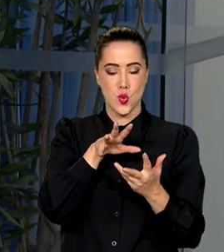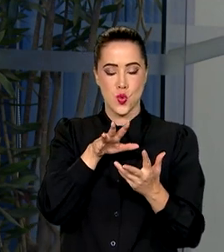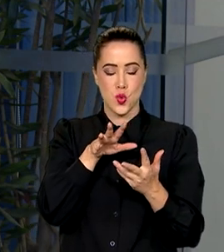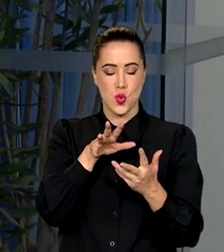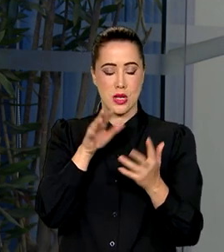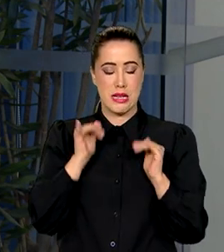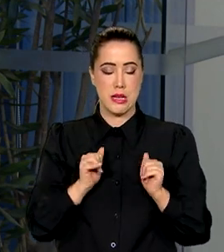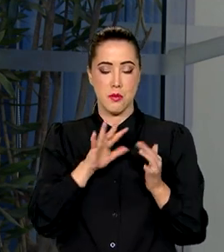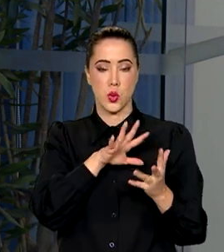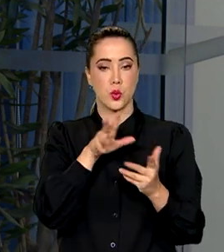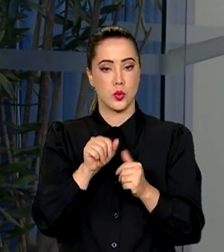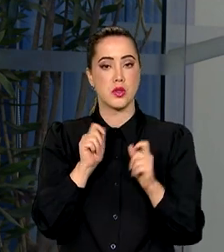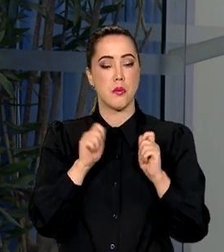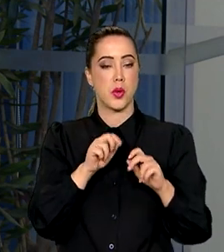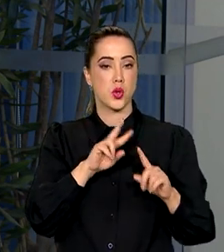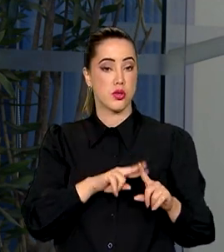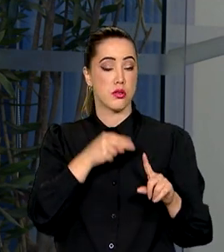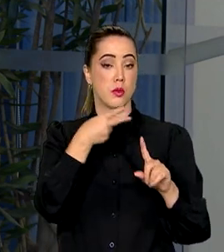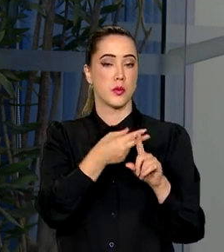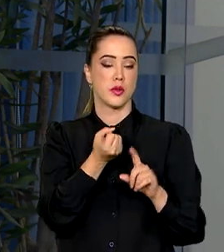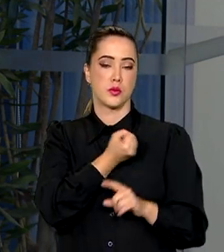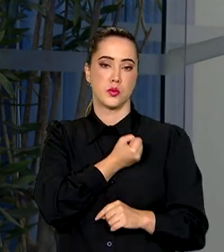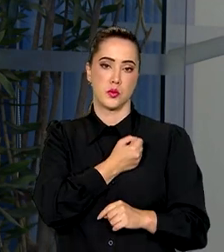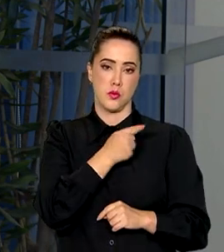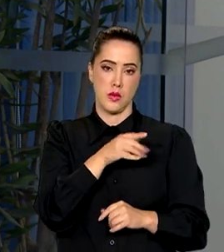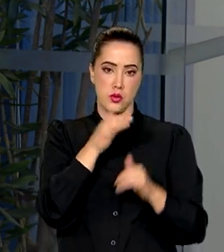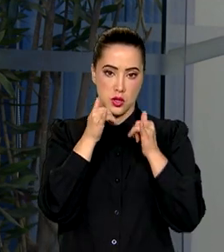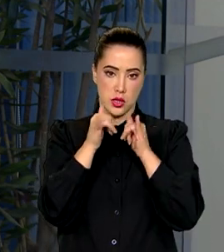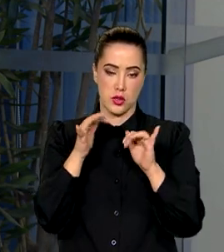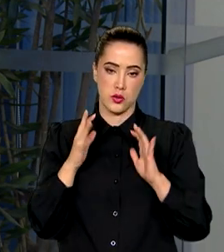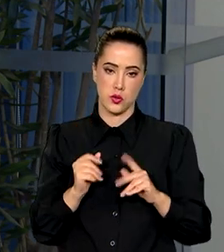que é possível dobrar essa energia limpa produzida por aqui nos próximos anos.